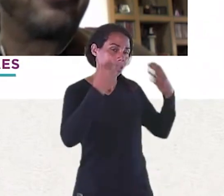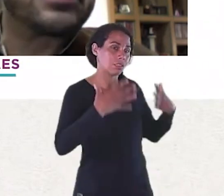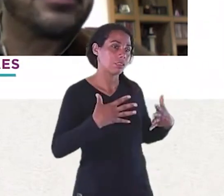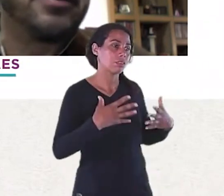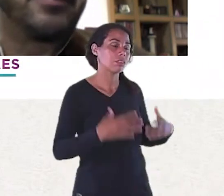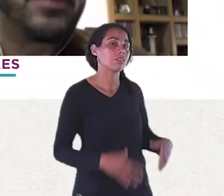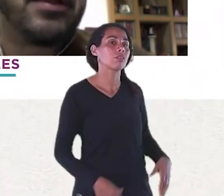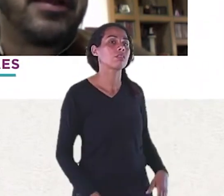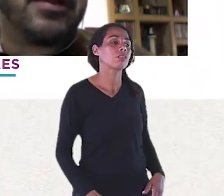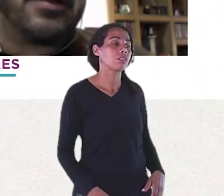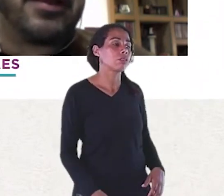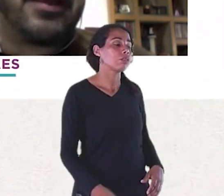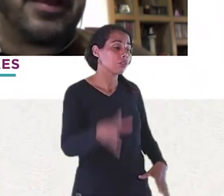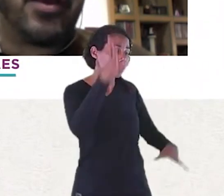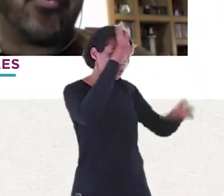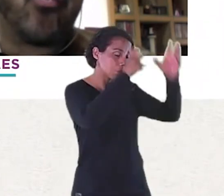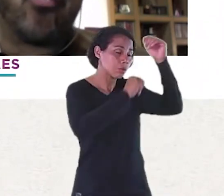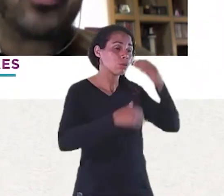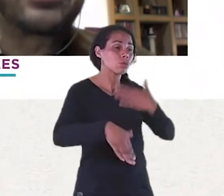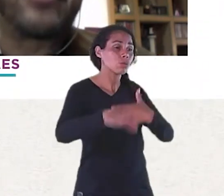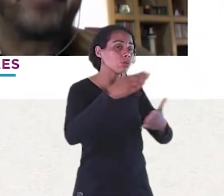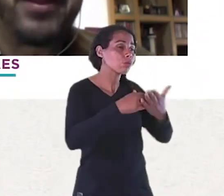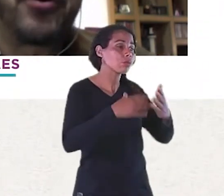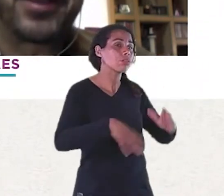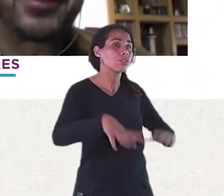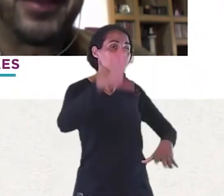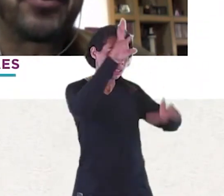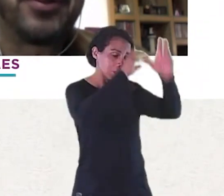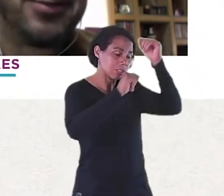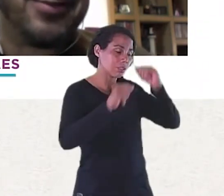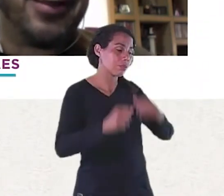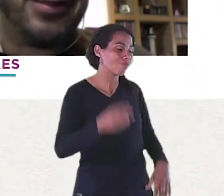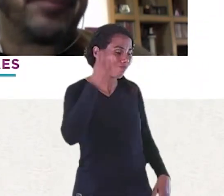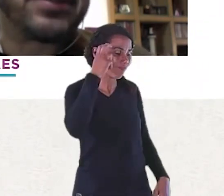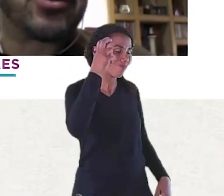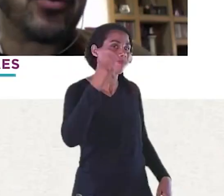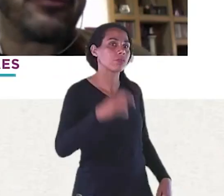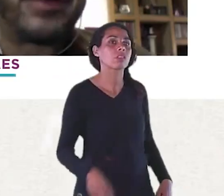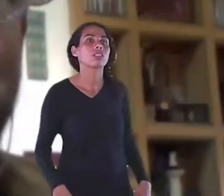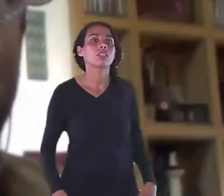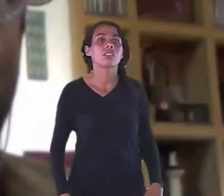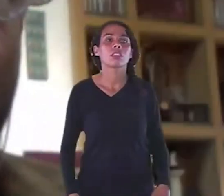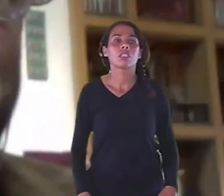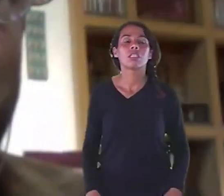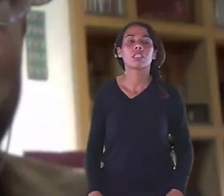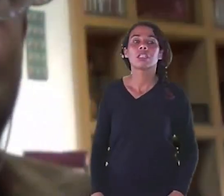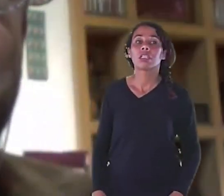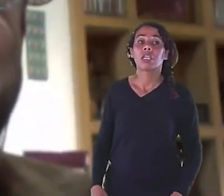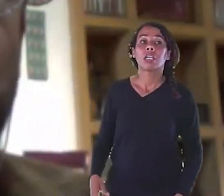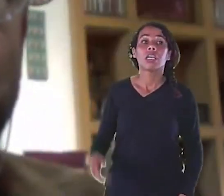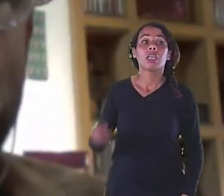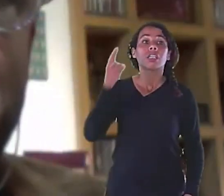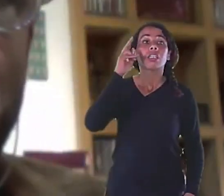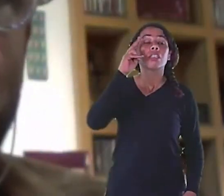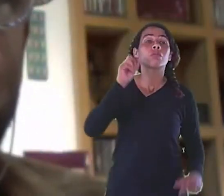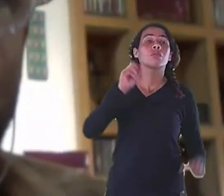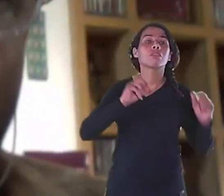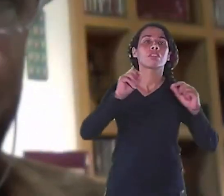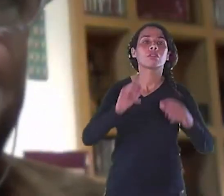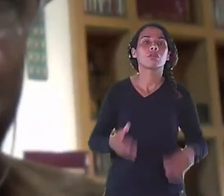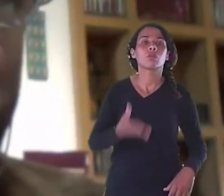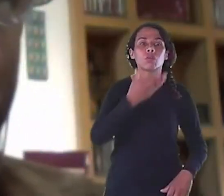Afonso Uma vez que O Gustavo Pena O arquiteto Ele precisou De fazer uma reforma Na Escola Guignard